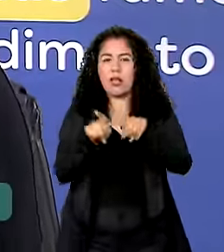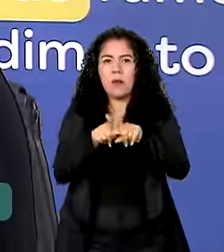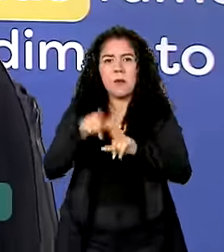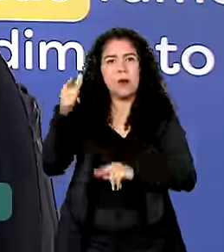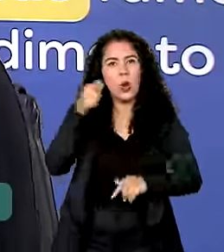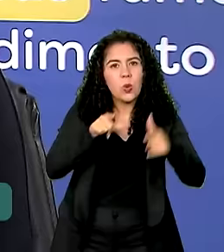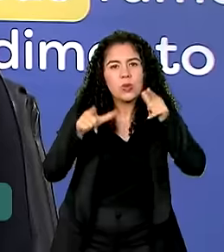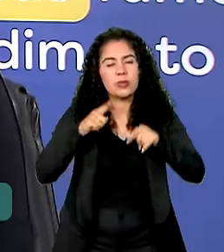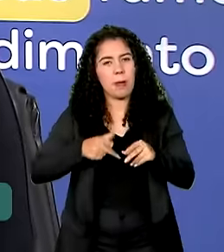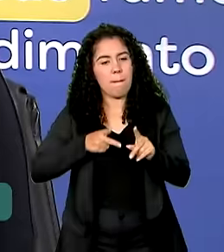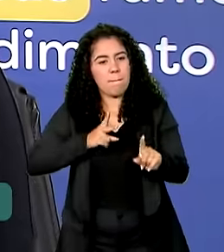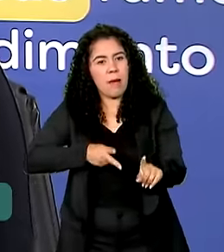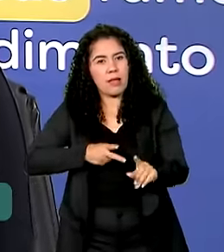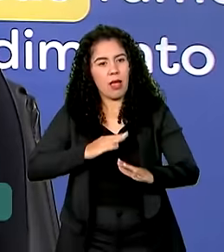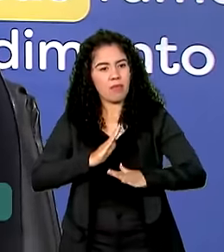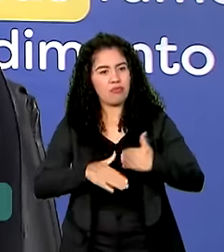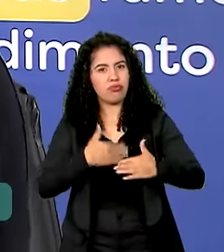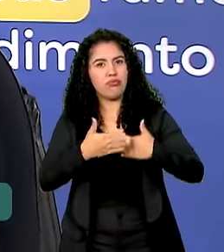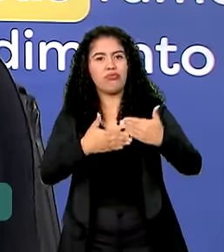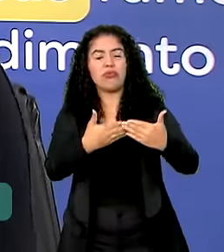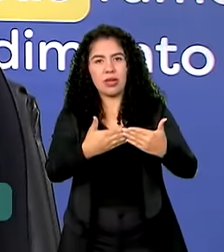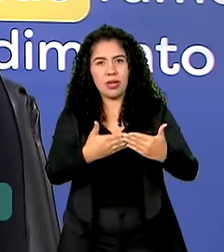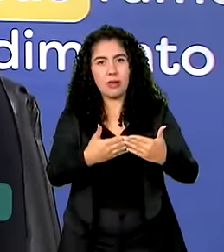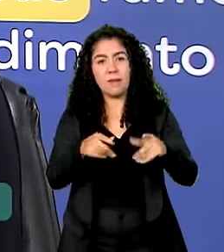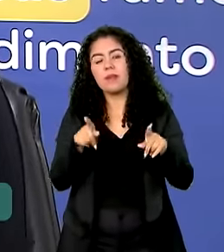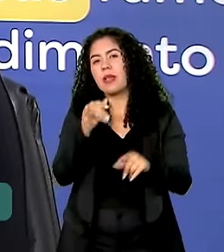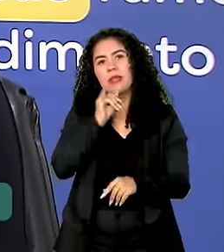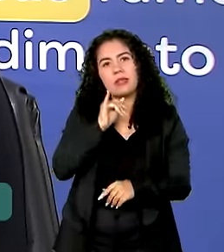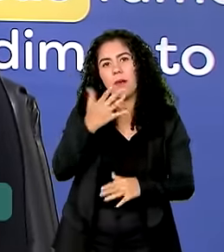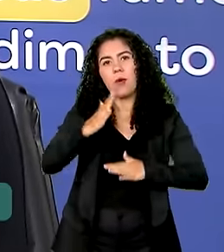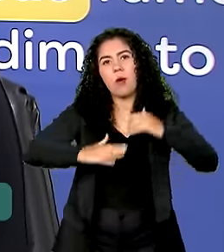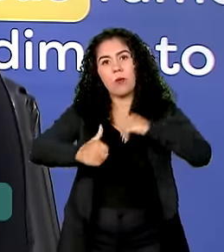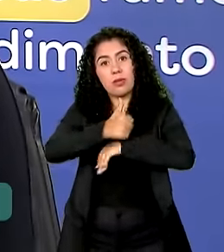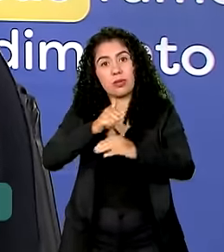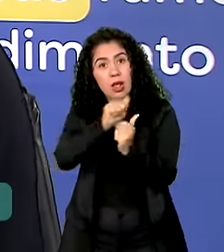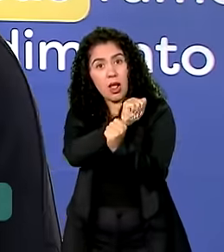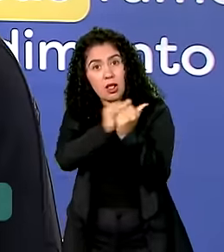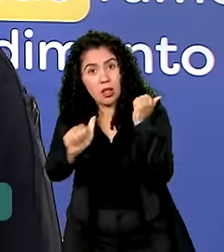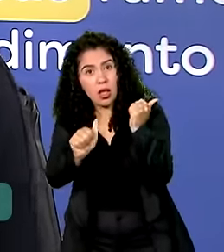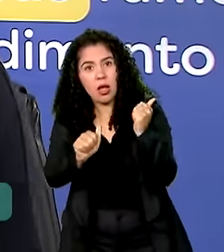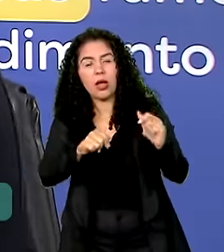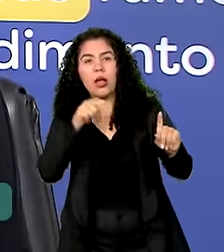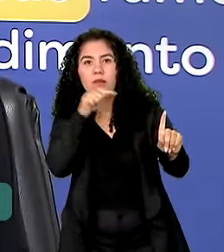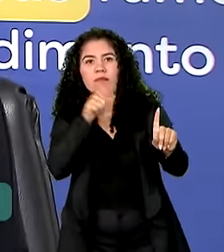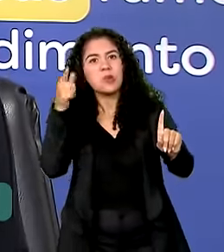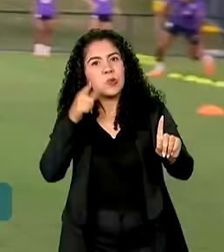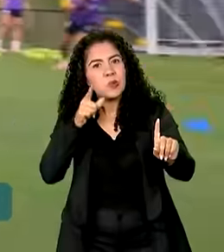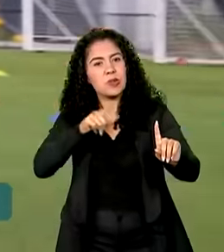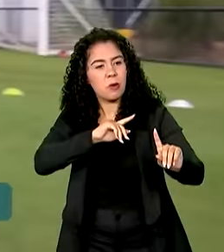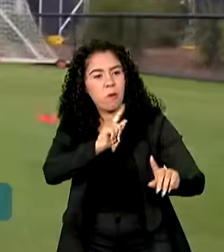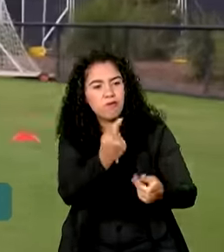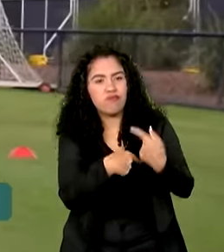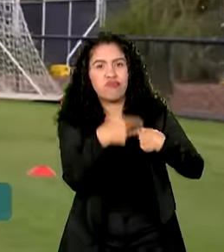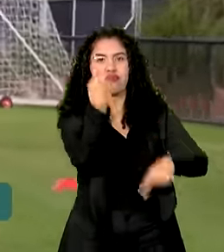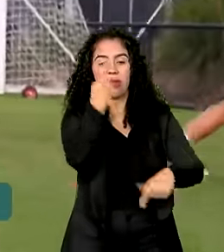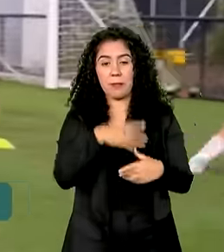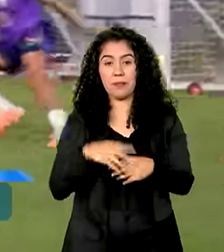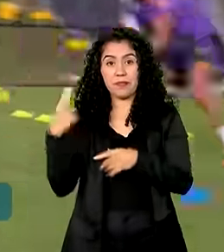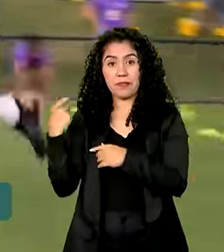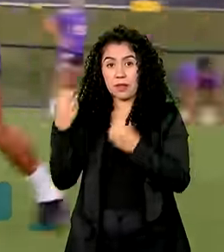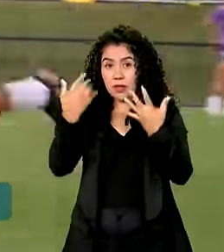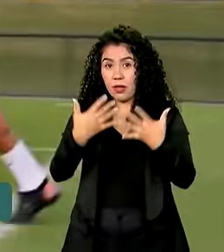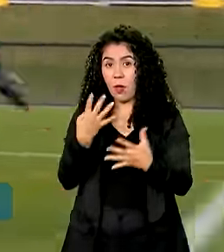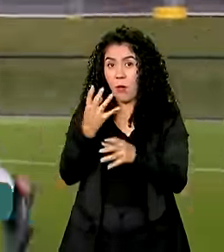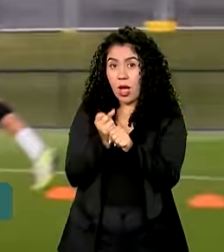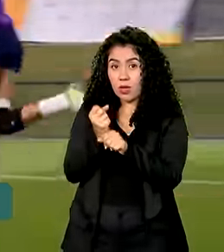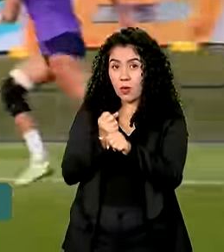para se manter no alto rendimento. E se a gente falar, por exemplo, dos atletas da base, para que eles cheguem ao alto rendimento. Quatro anos depois da